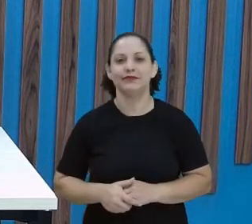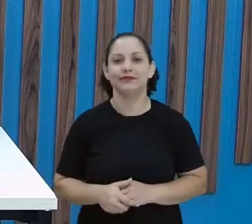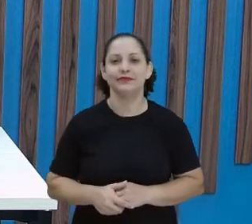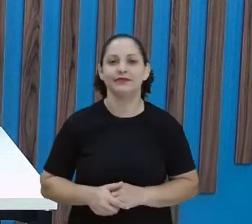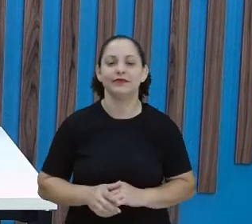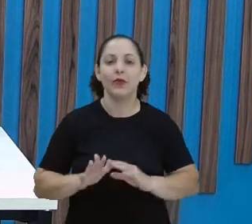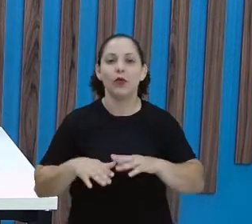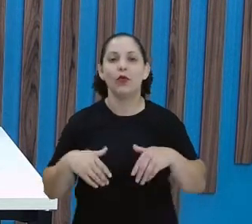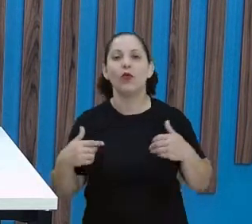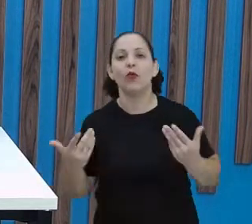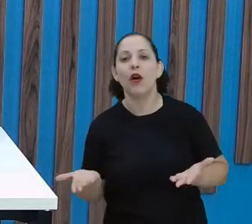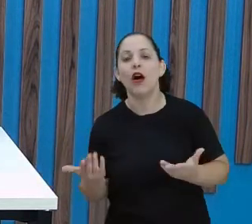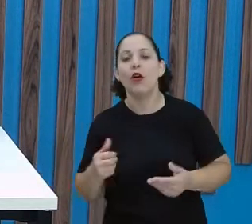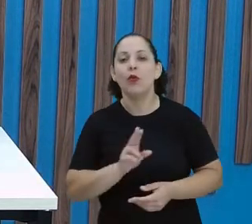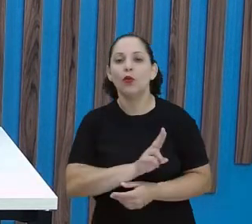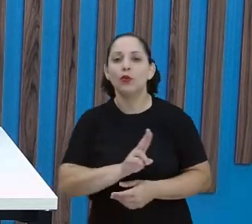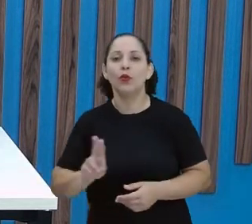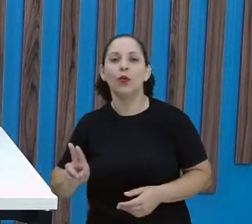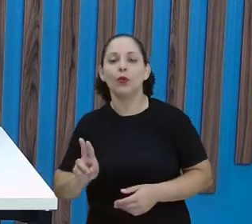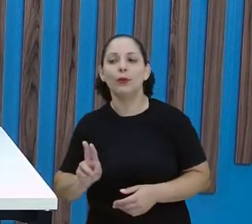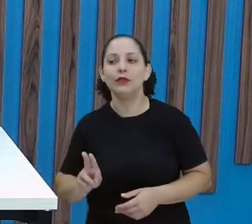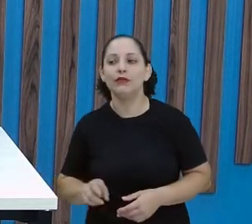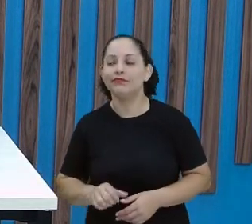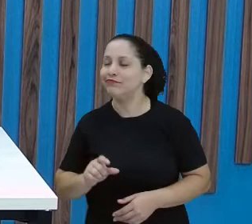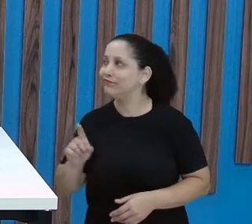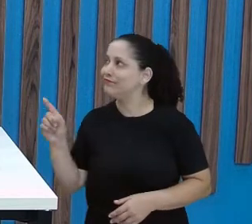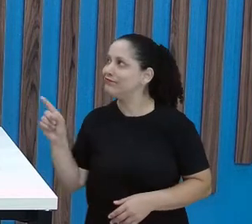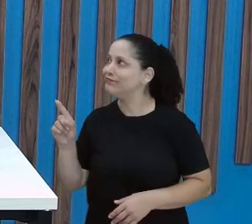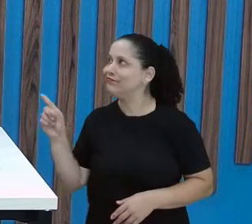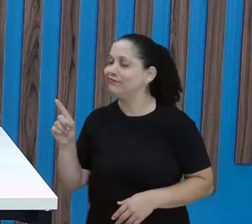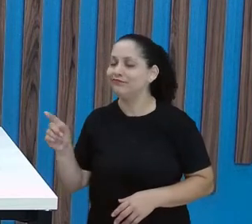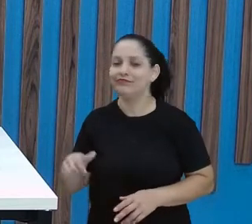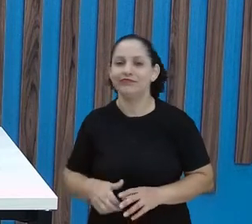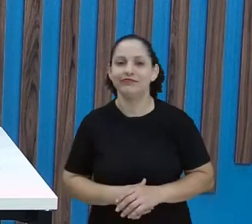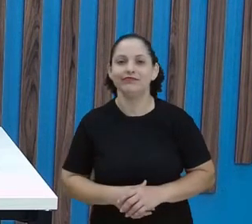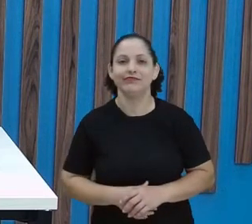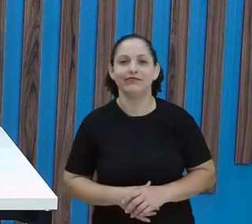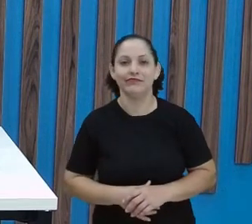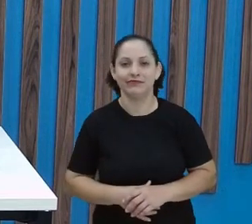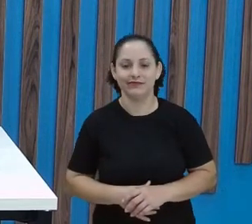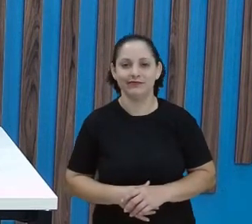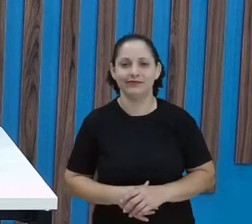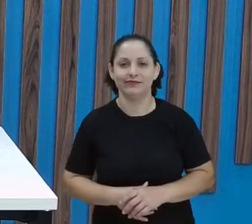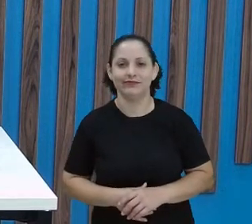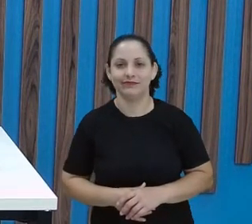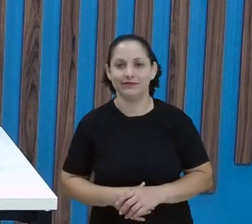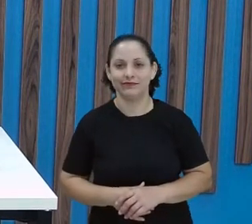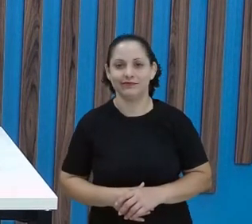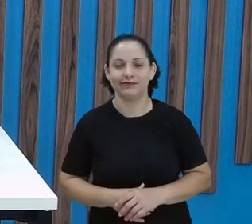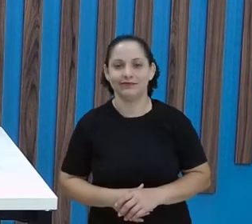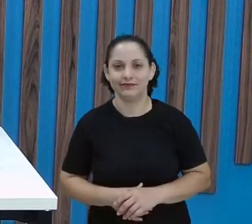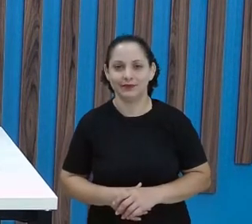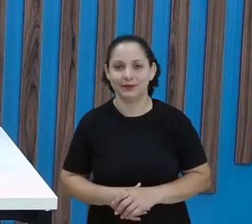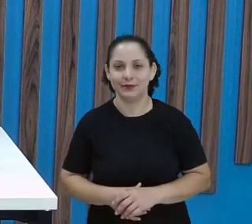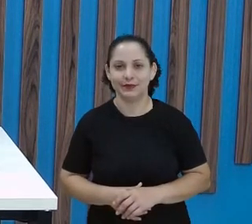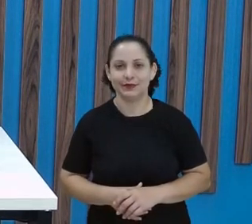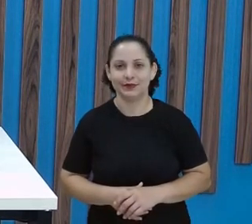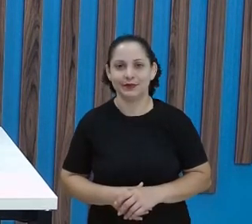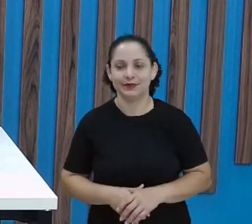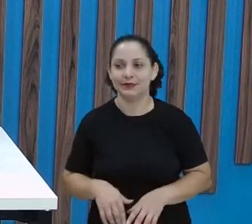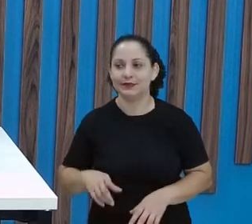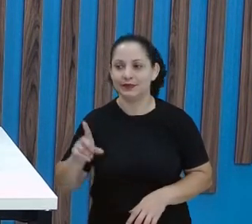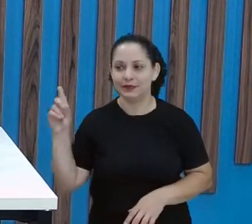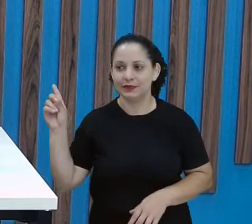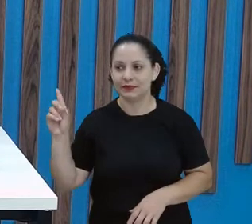quais foram os nomes que o Papanome papou. Vamos ver? E ele comeu